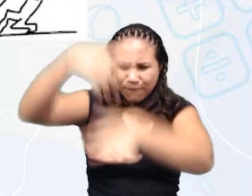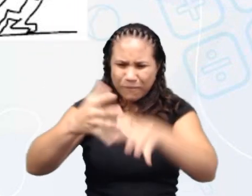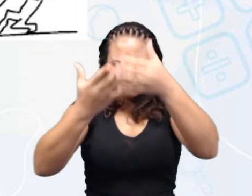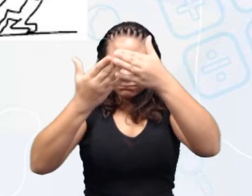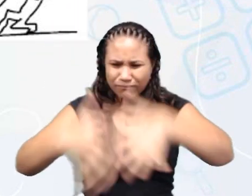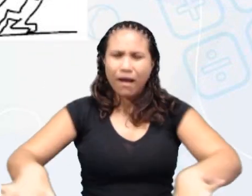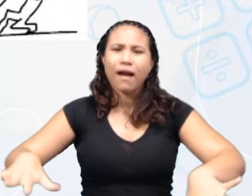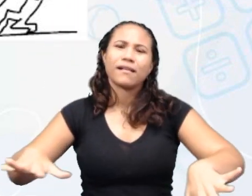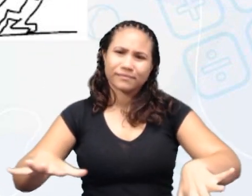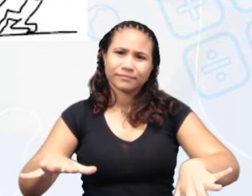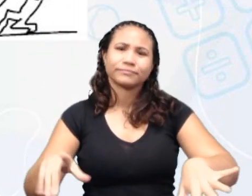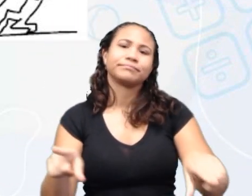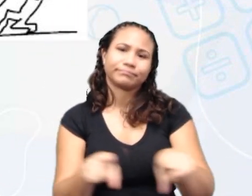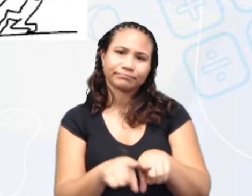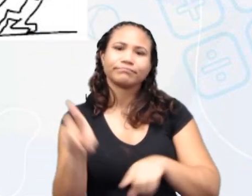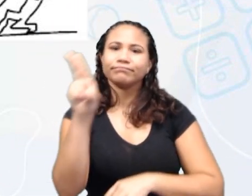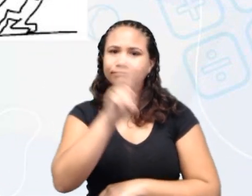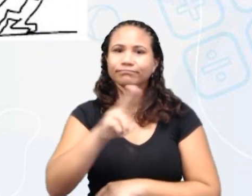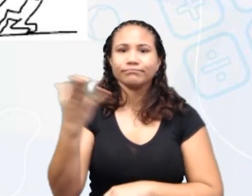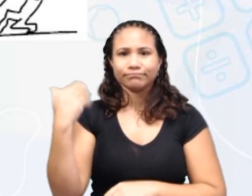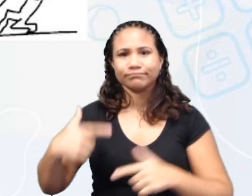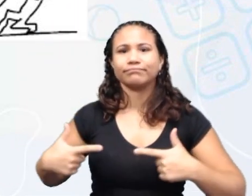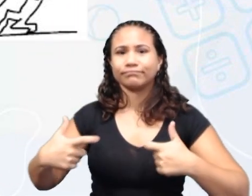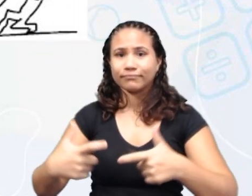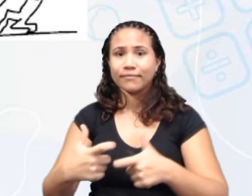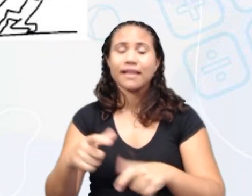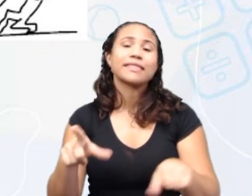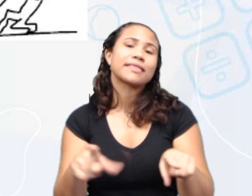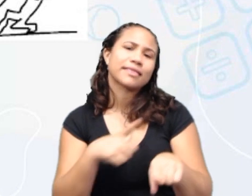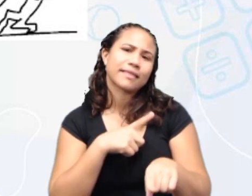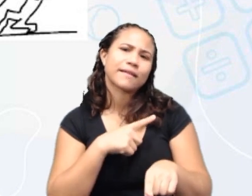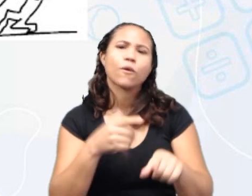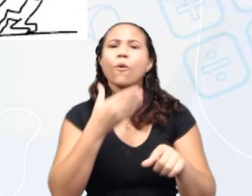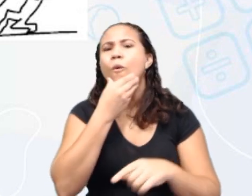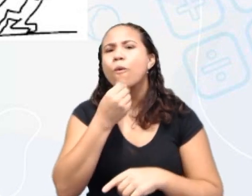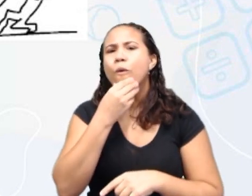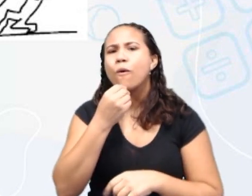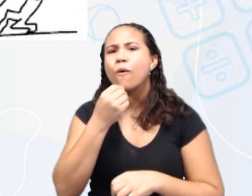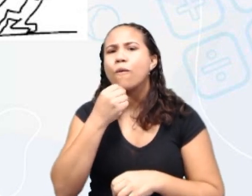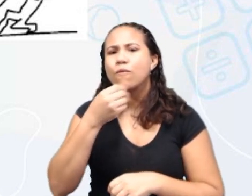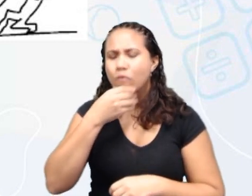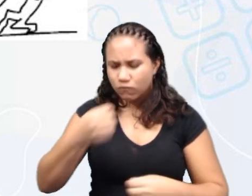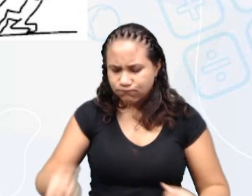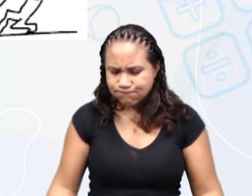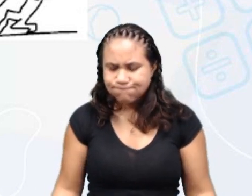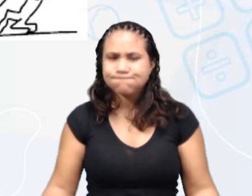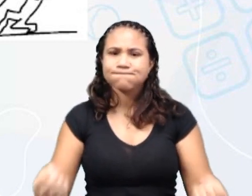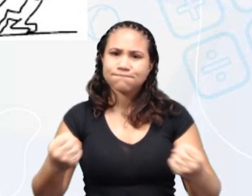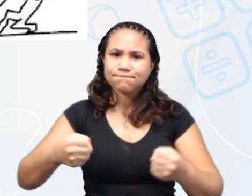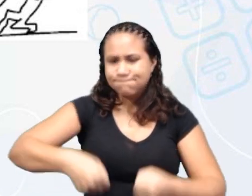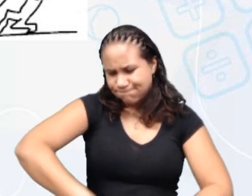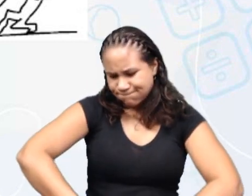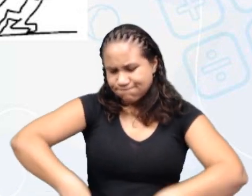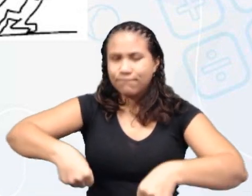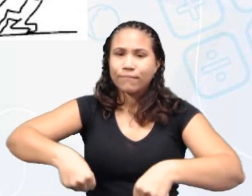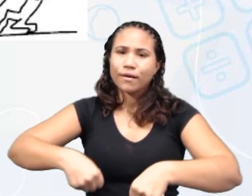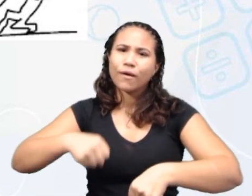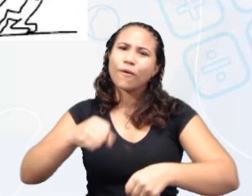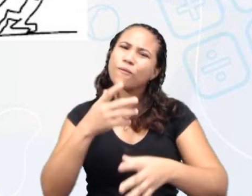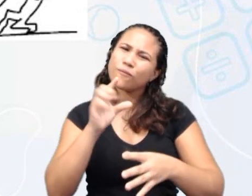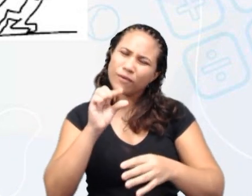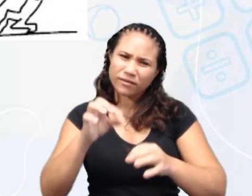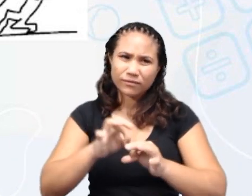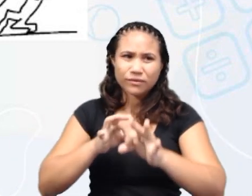Aqui também nós temos a figura de um homem levantando um peso com a ajuda de uma polia. Esse homem está um pouco distante do